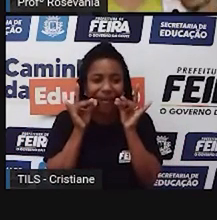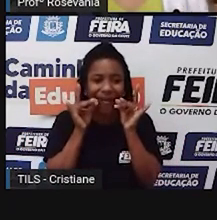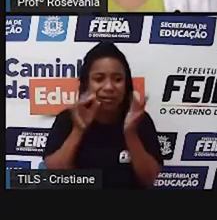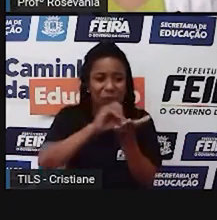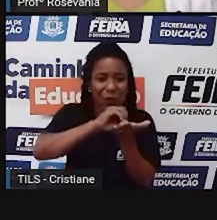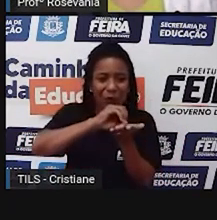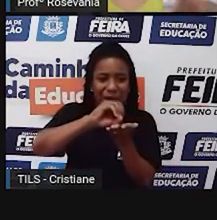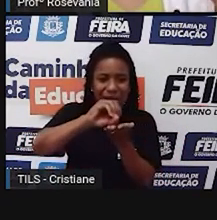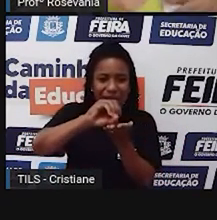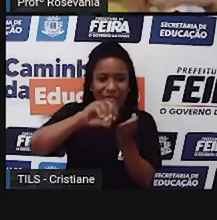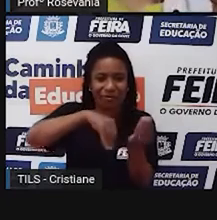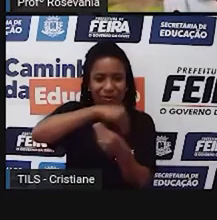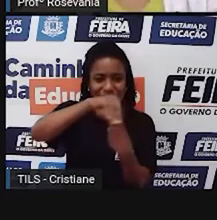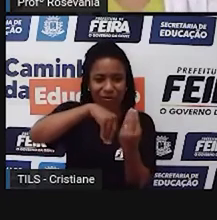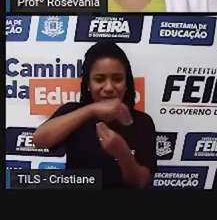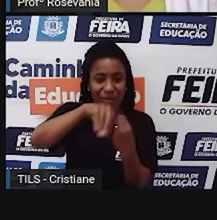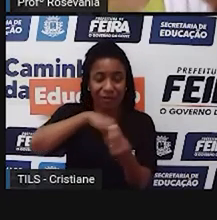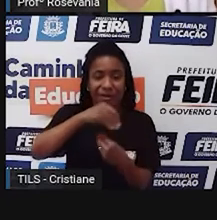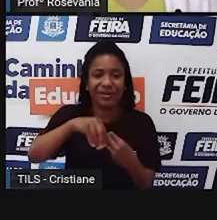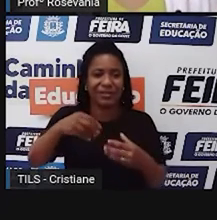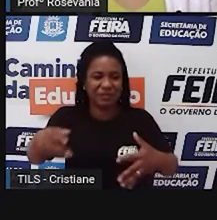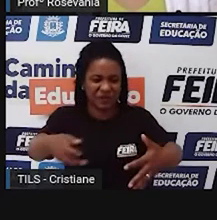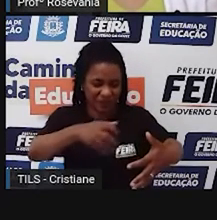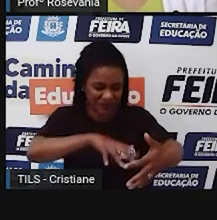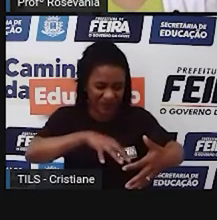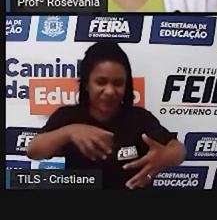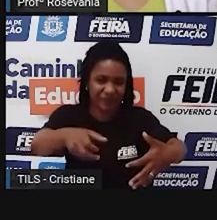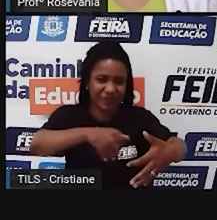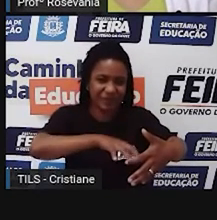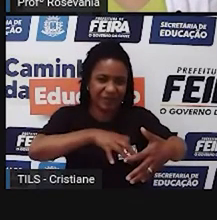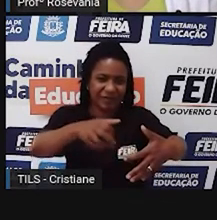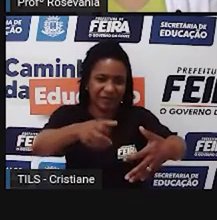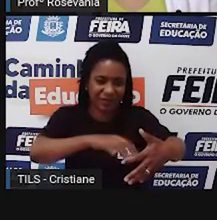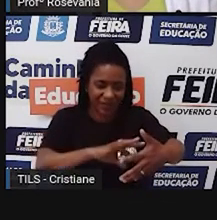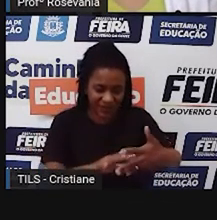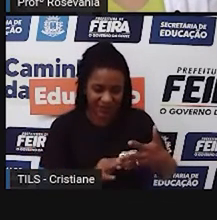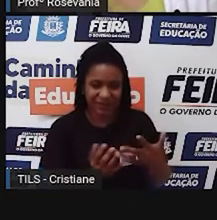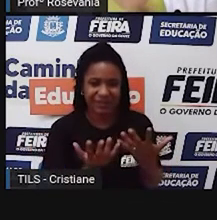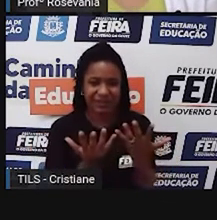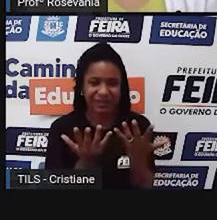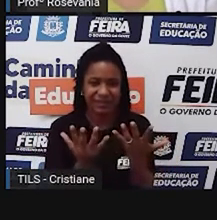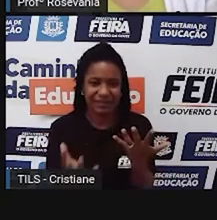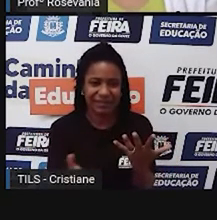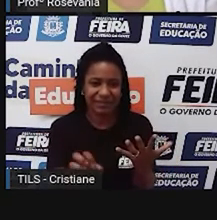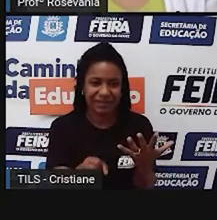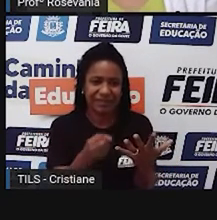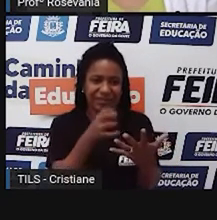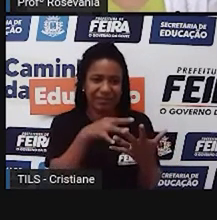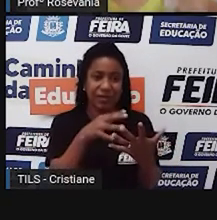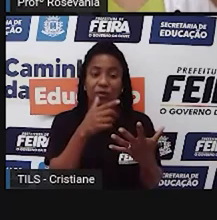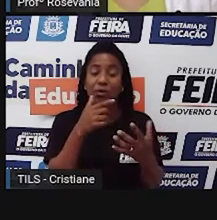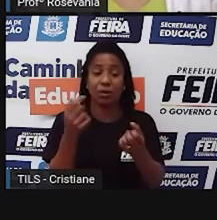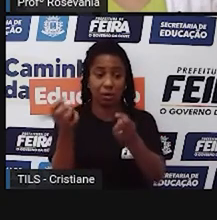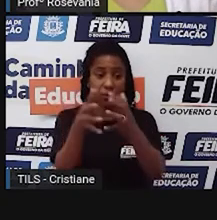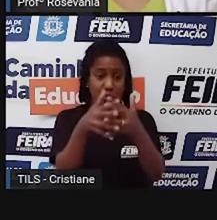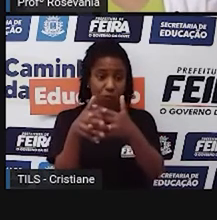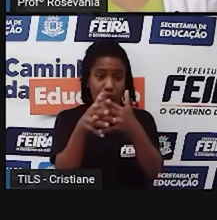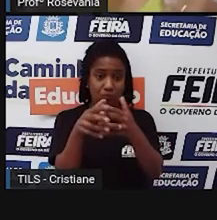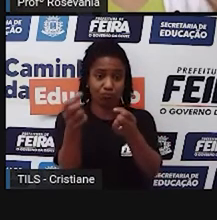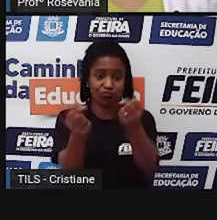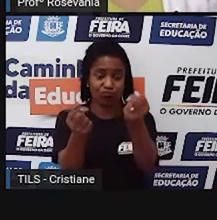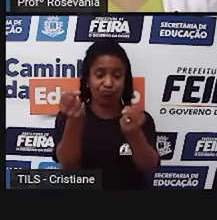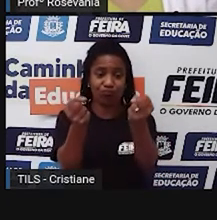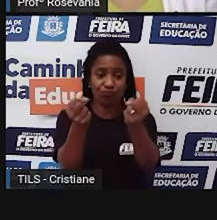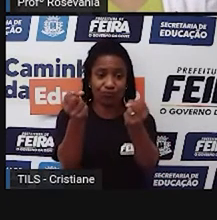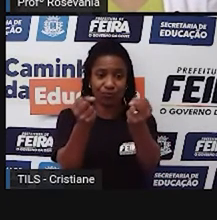é uma celeuma lá. E a gente chega, bota tudo no saquinho, aí vem lá o caminhão do lixo, leva, joga lá no